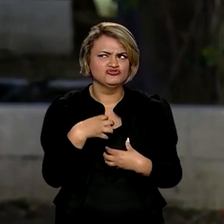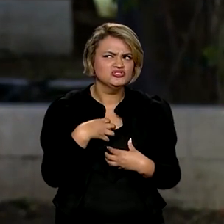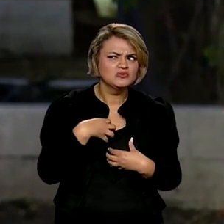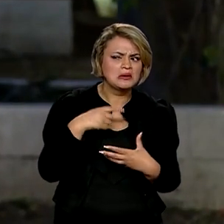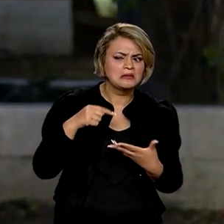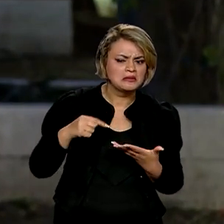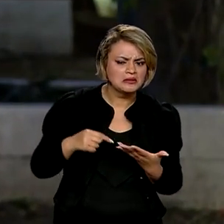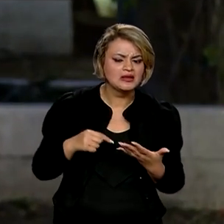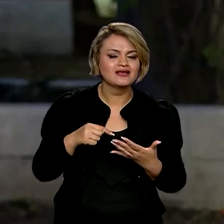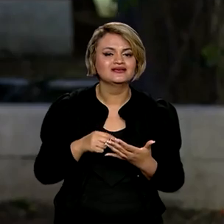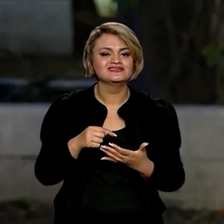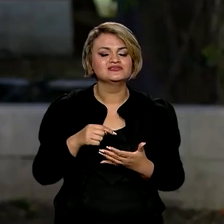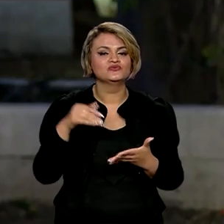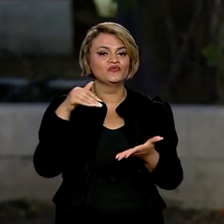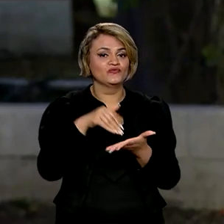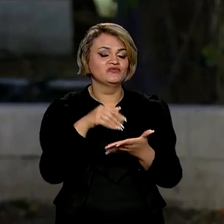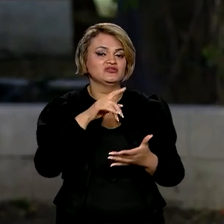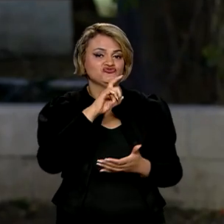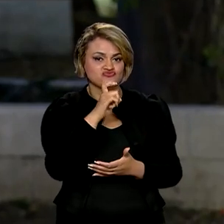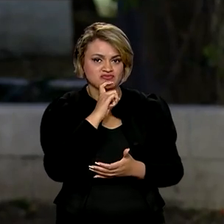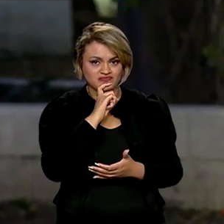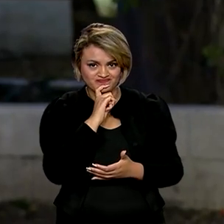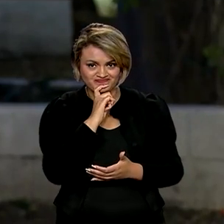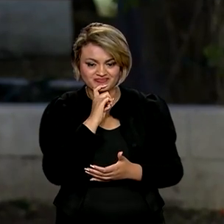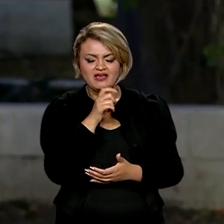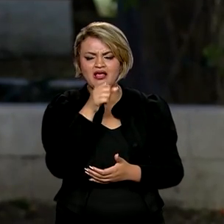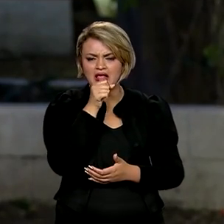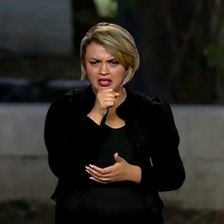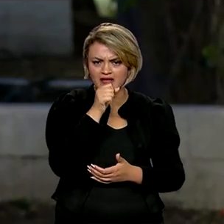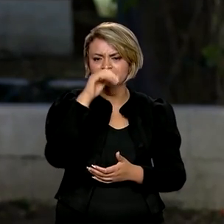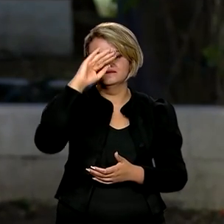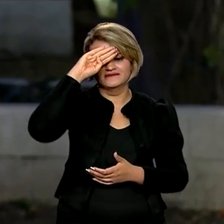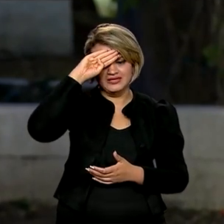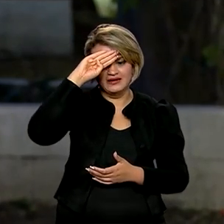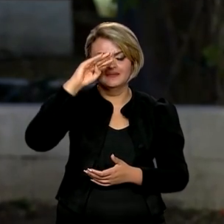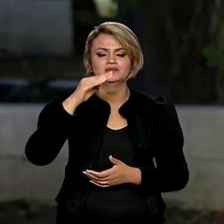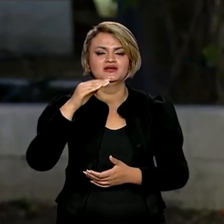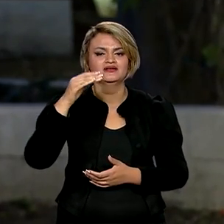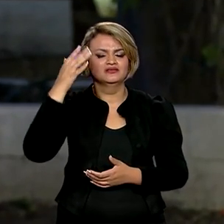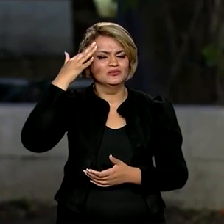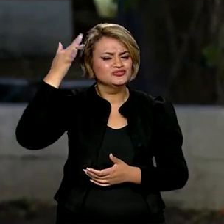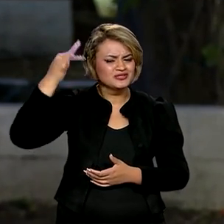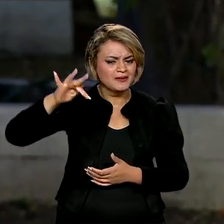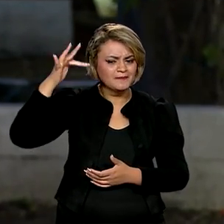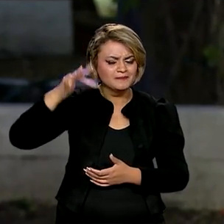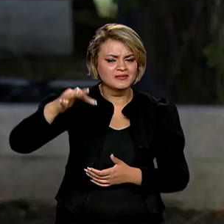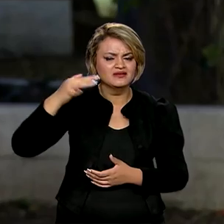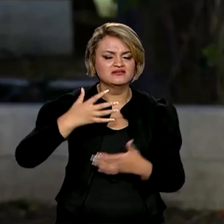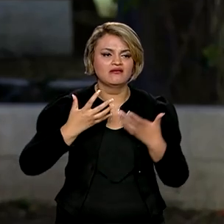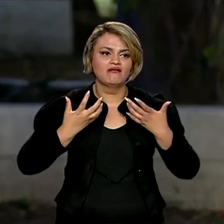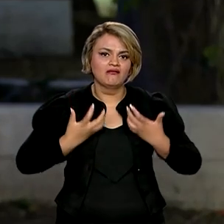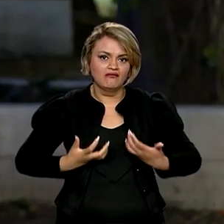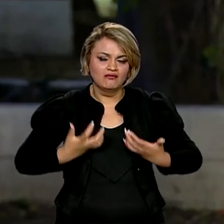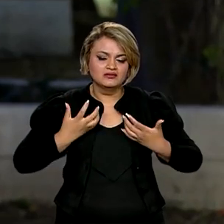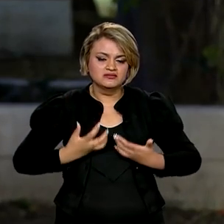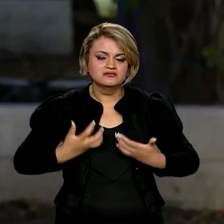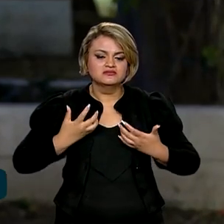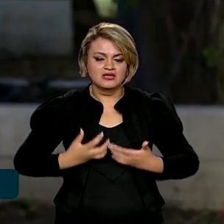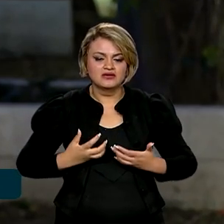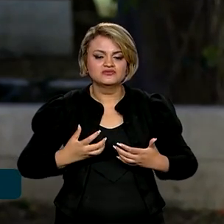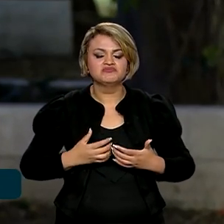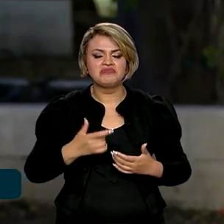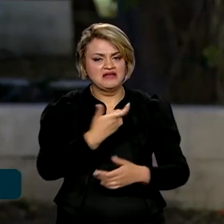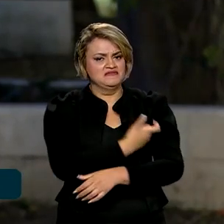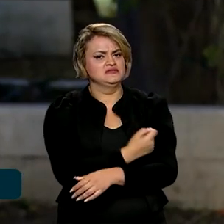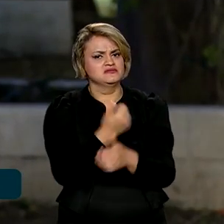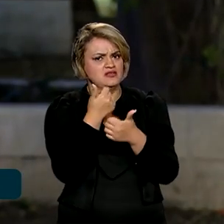sintomas no final de julho. Ela teve tosse, febre, dor de cabeça e fadiga, estava com o esquema